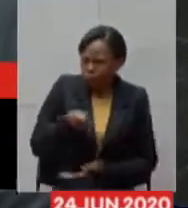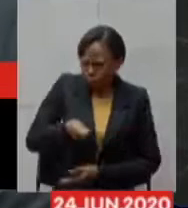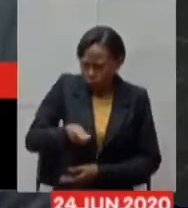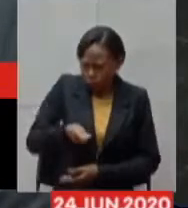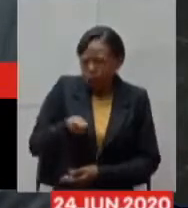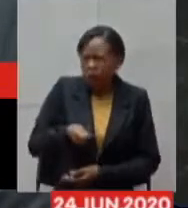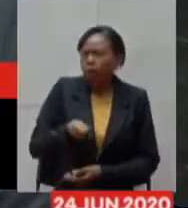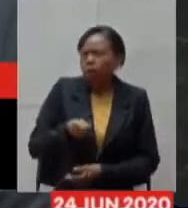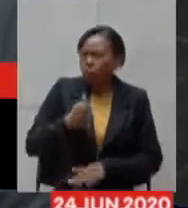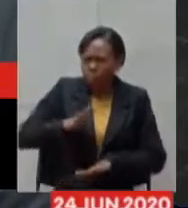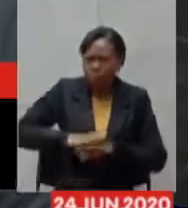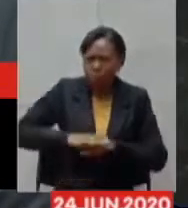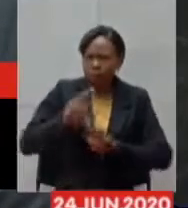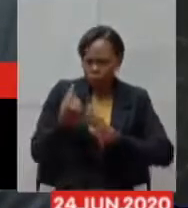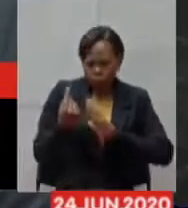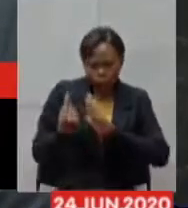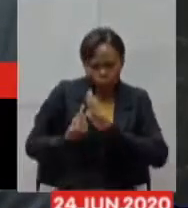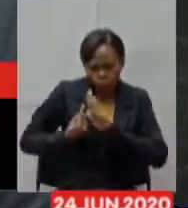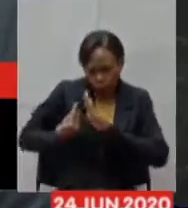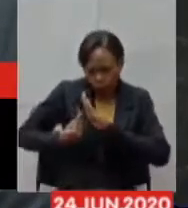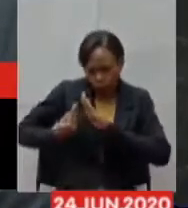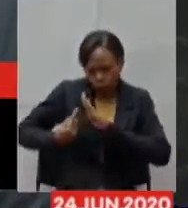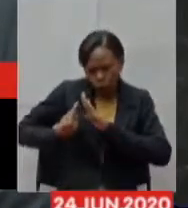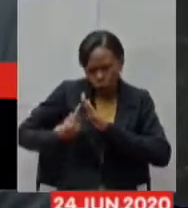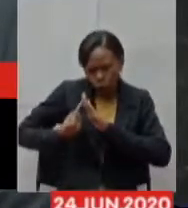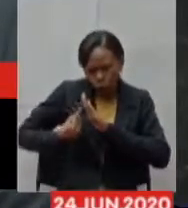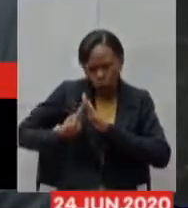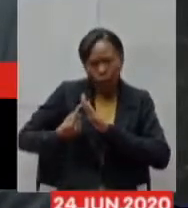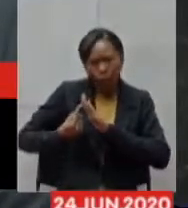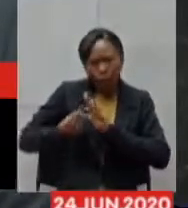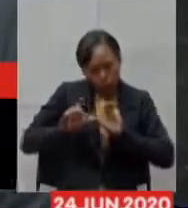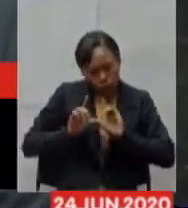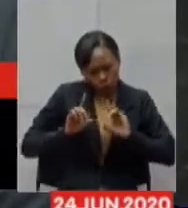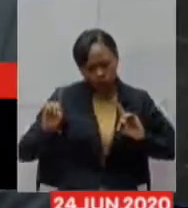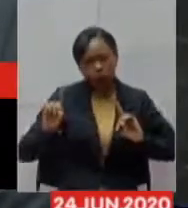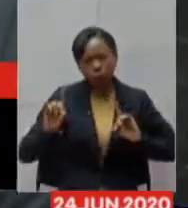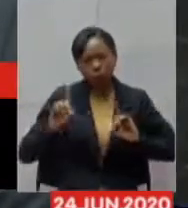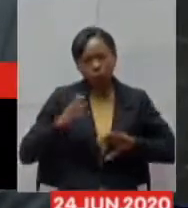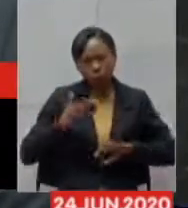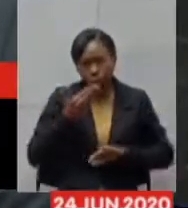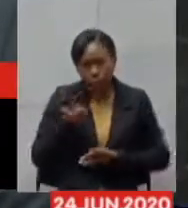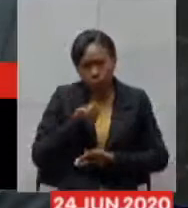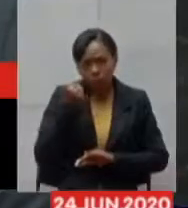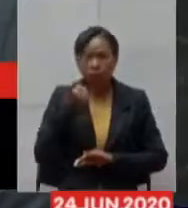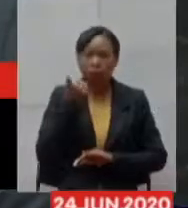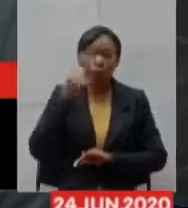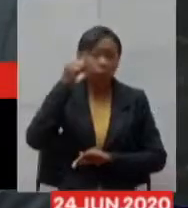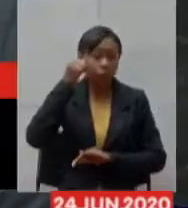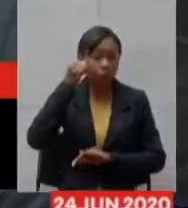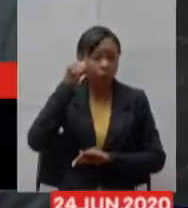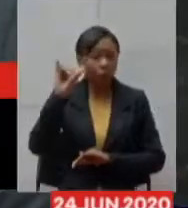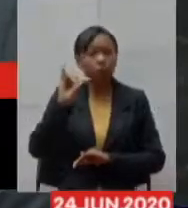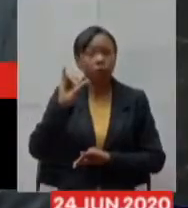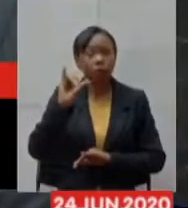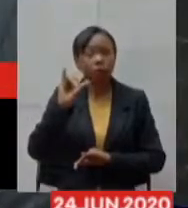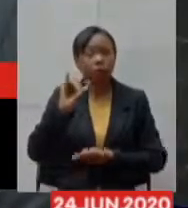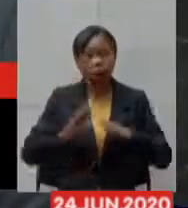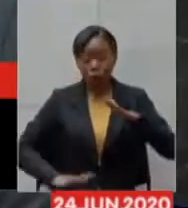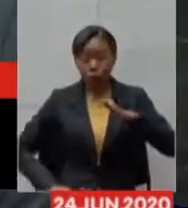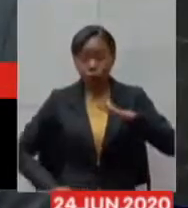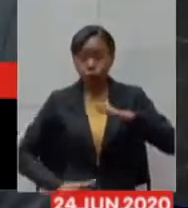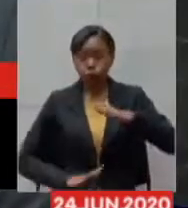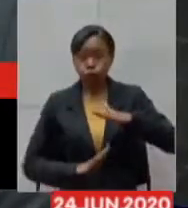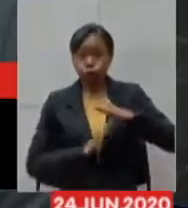isolamento mais rígido neste momento é isso que vai evitar que tenha uma sobrecarga muito grande